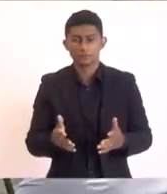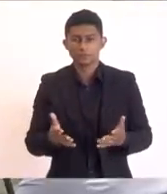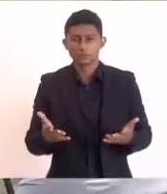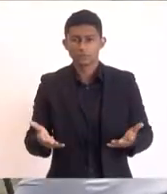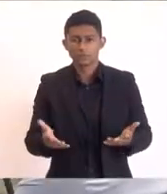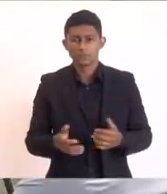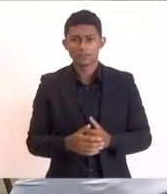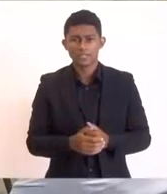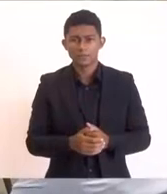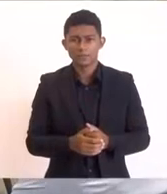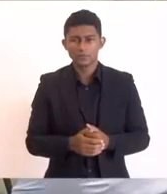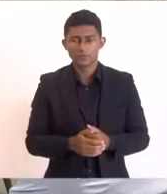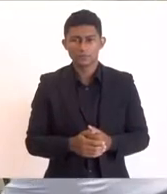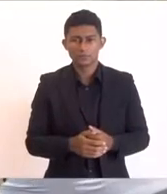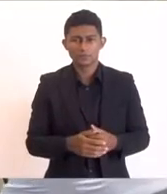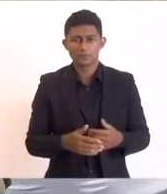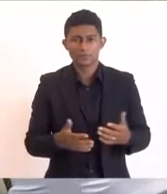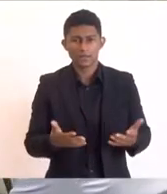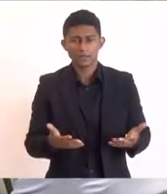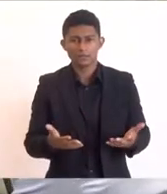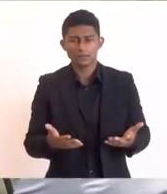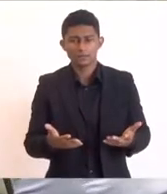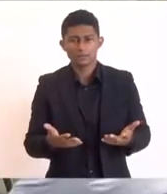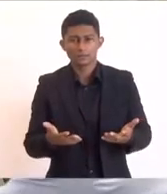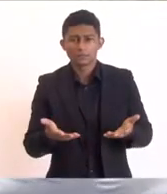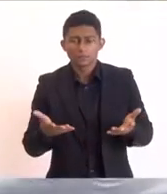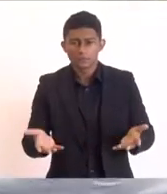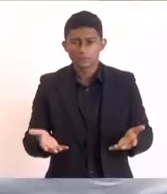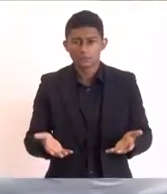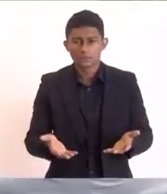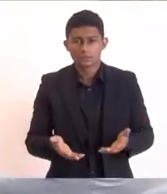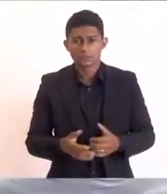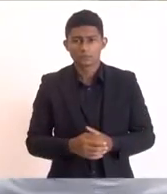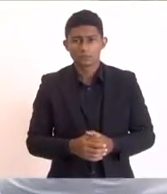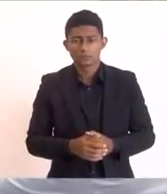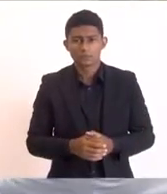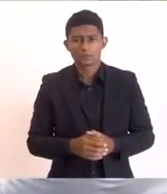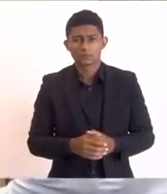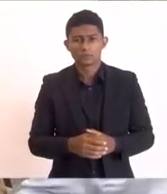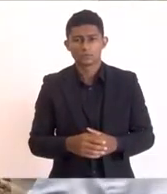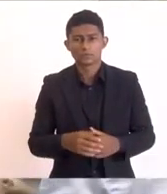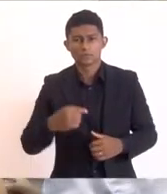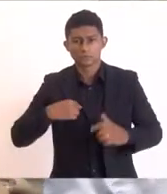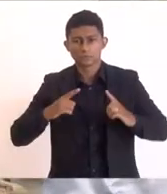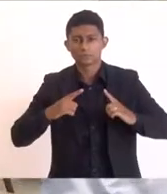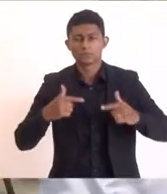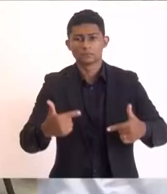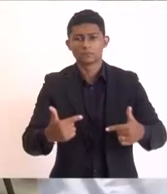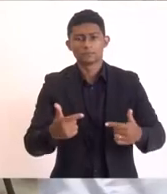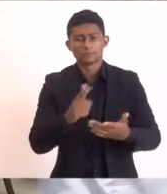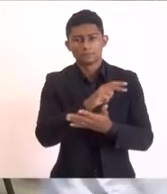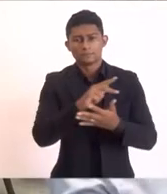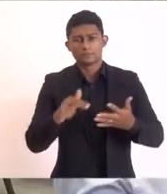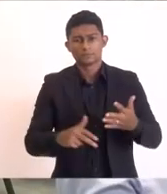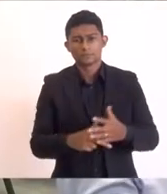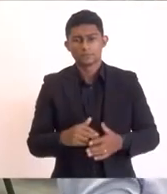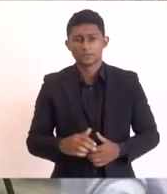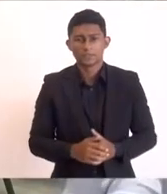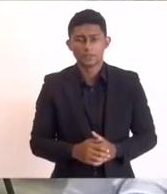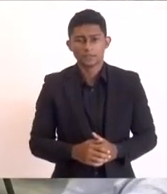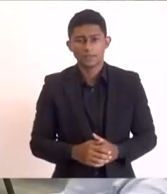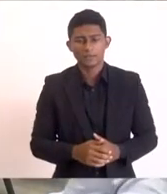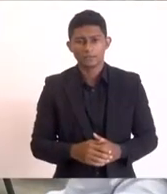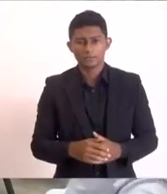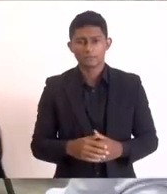o André, porque o André sozinho não faz nada, o conjunto de parlamentares. Vamos disponibilizar recursos economizados do nosso